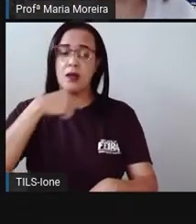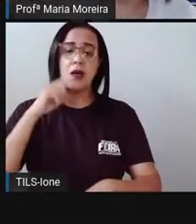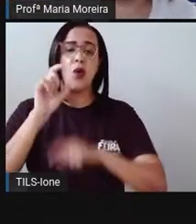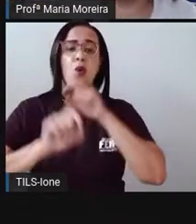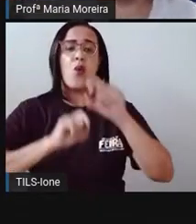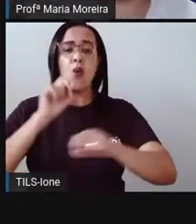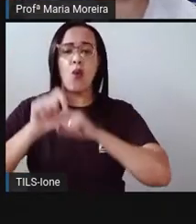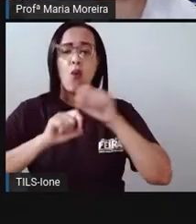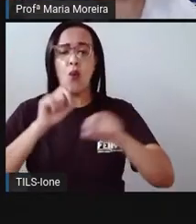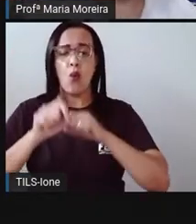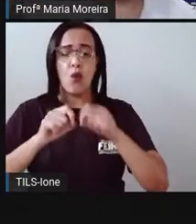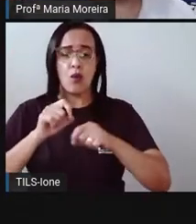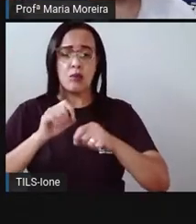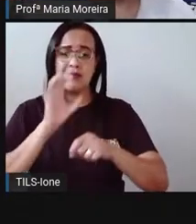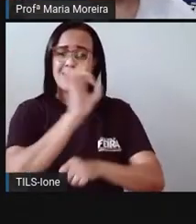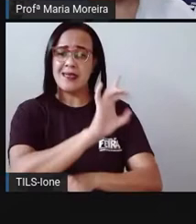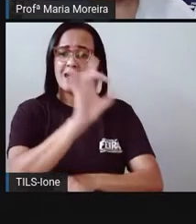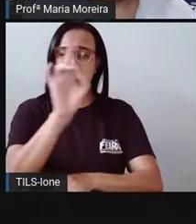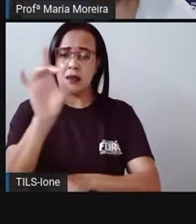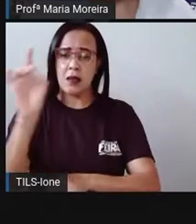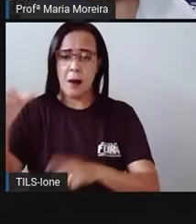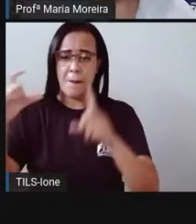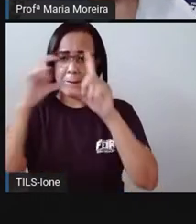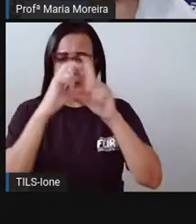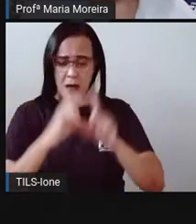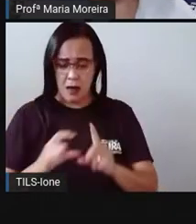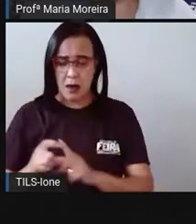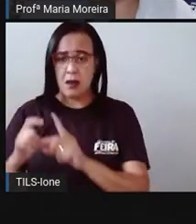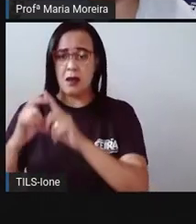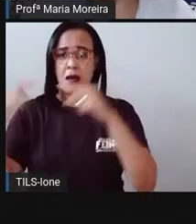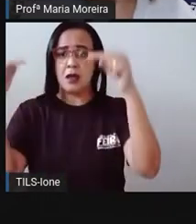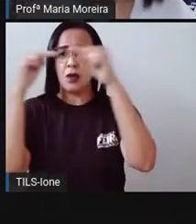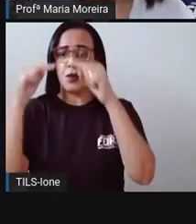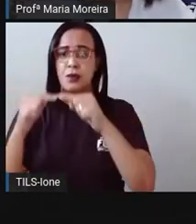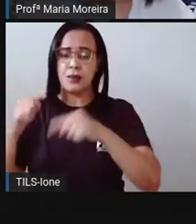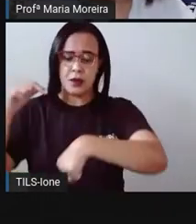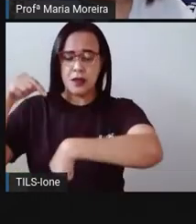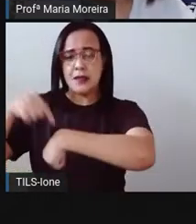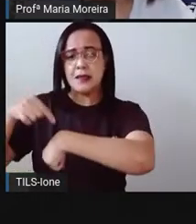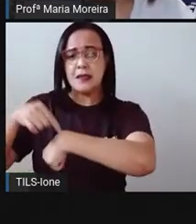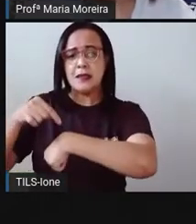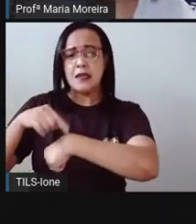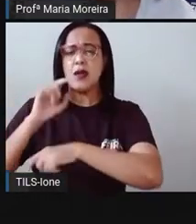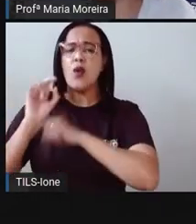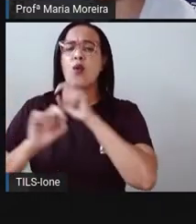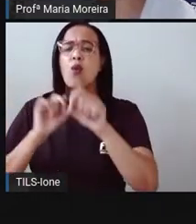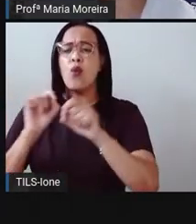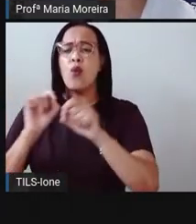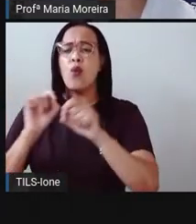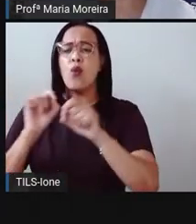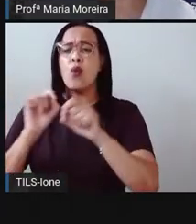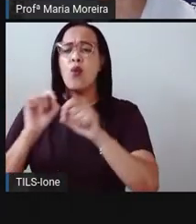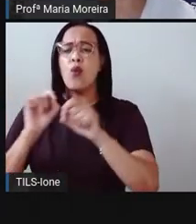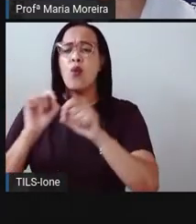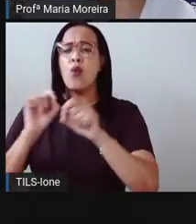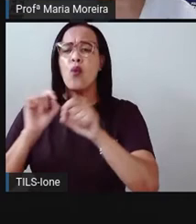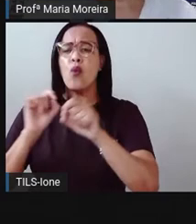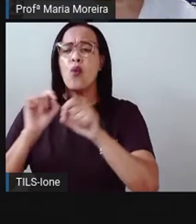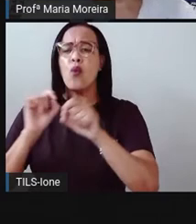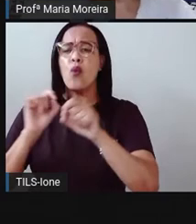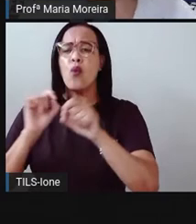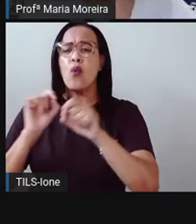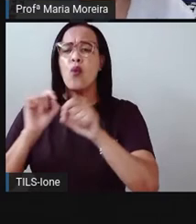tem a ver com cada uma dessas palavrinhas aí que a Pró disse para vocês? Tem alguma coisa a ver? Nada a ver?